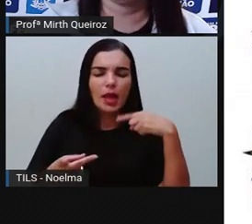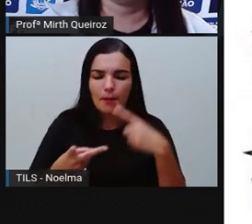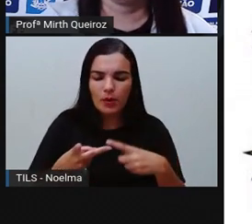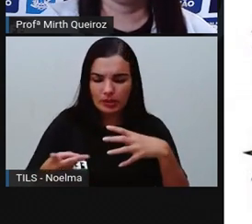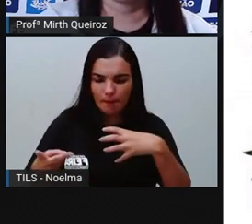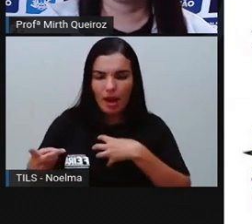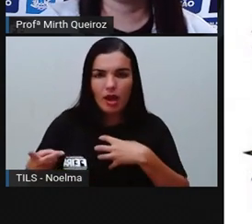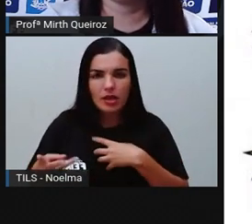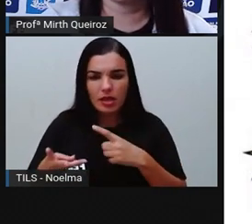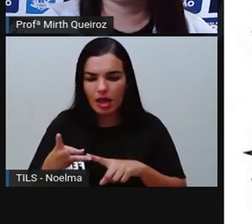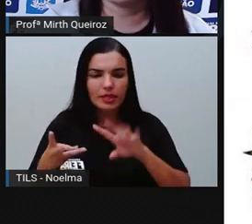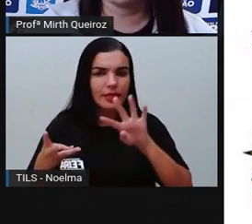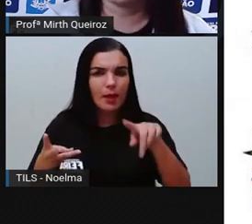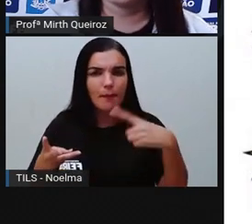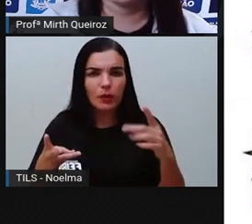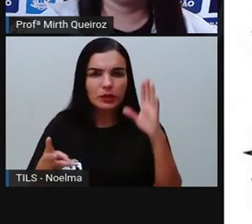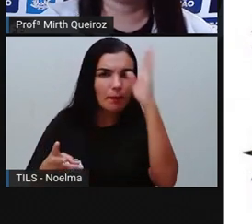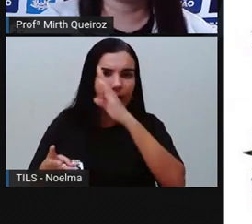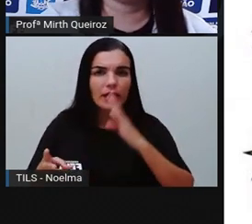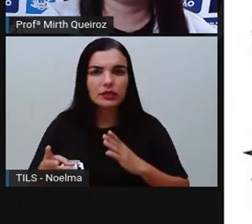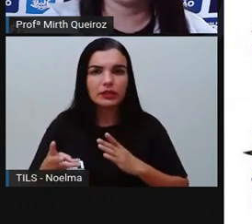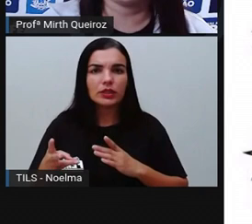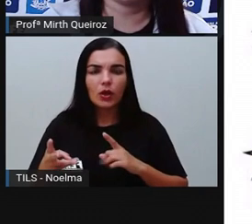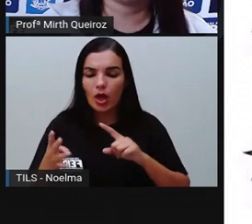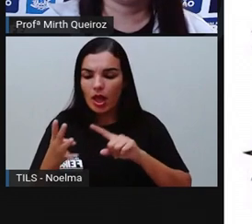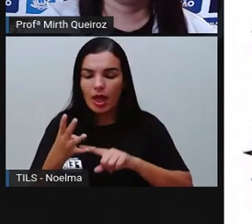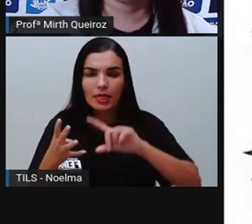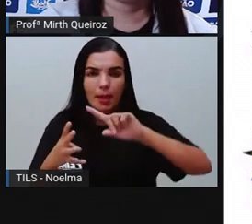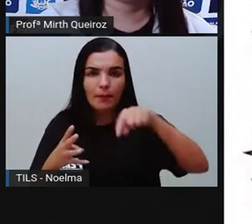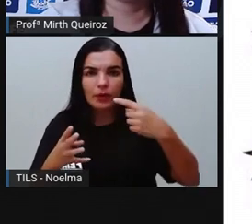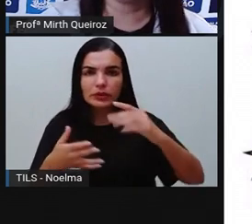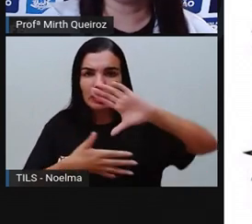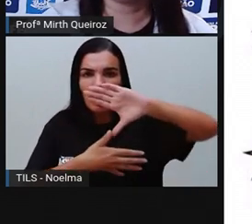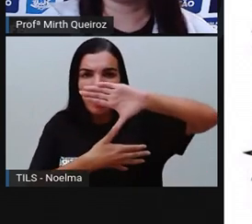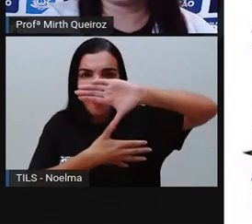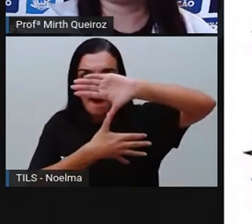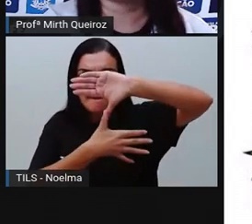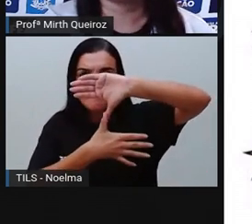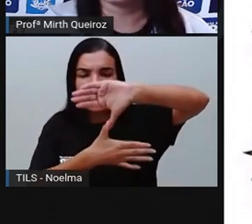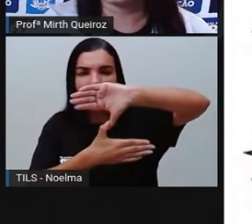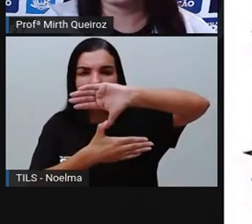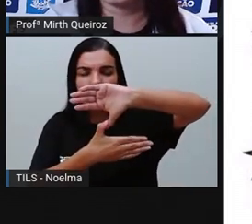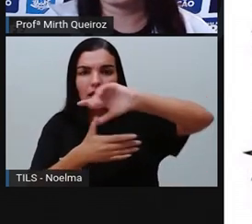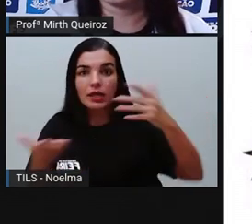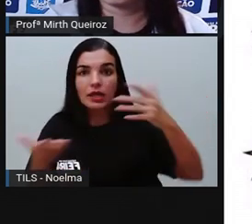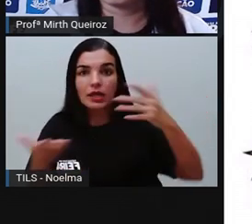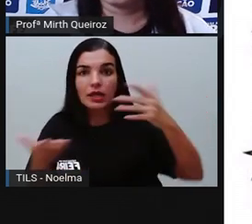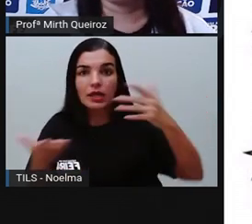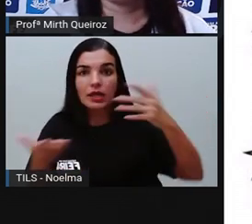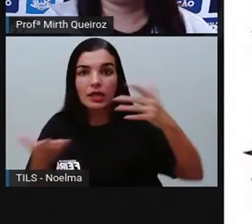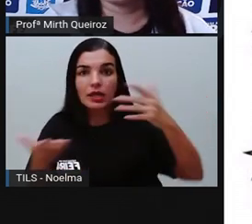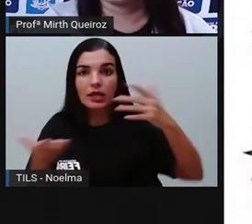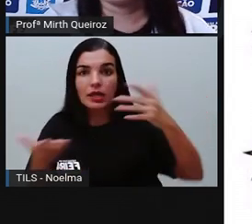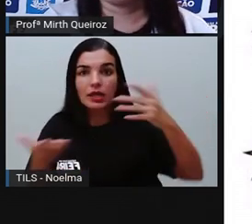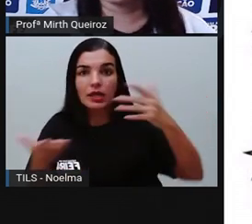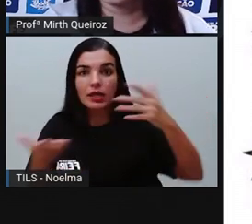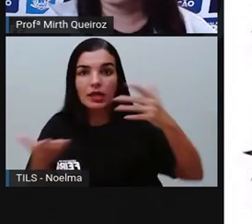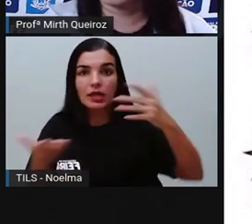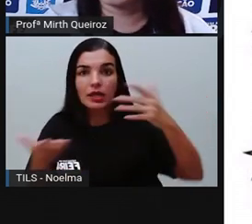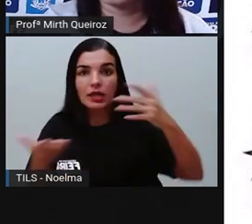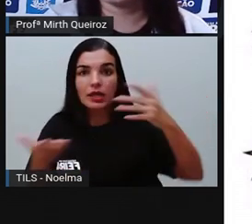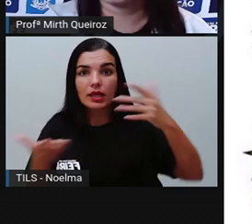Bahia, em nível de Brasil, em nível de América, em nível de mundo. A quantidade de lixo aí que é